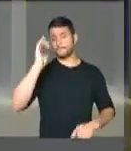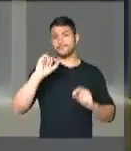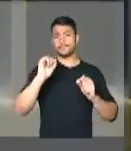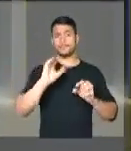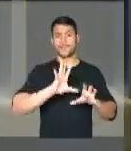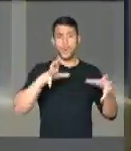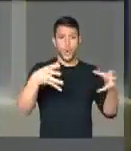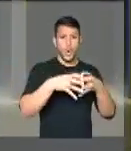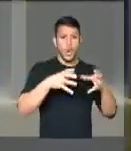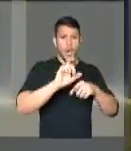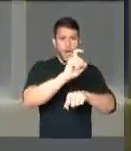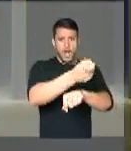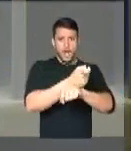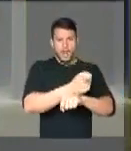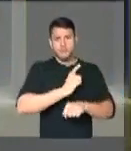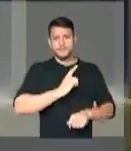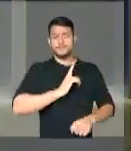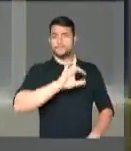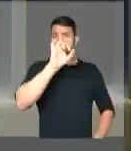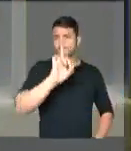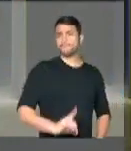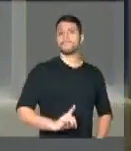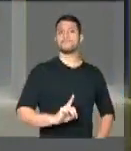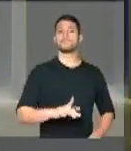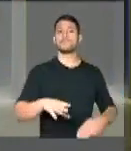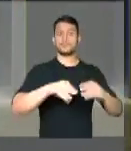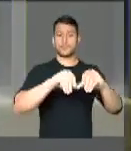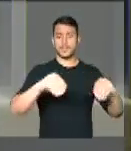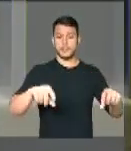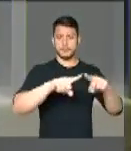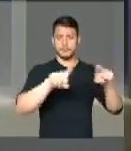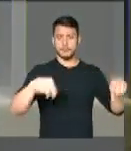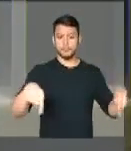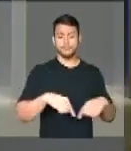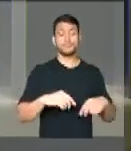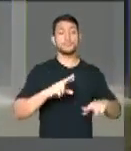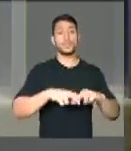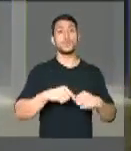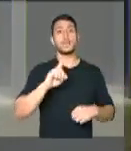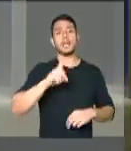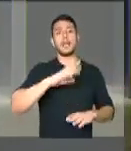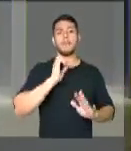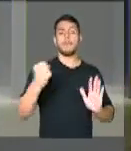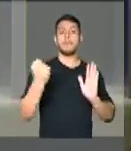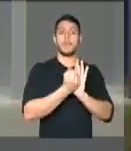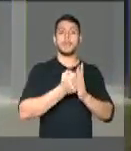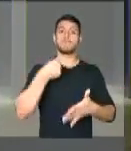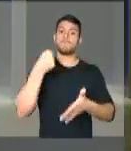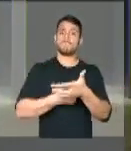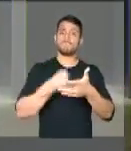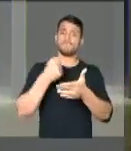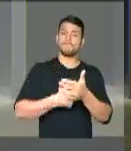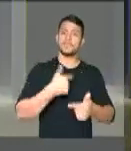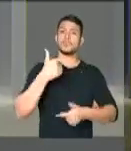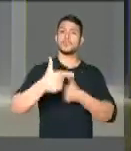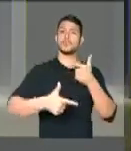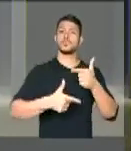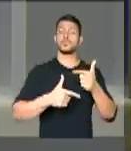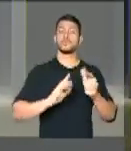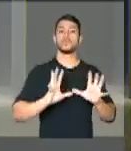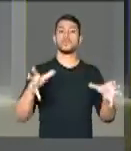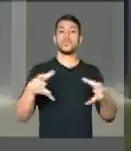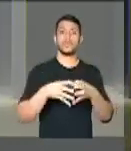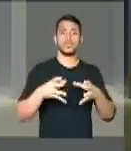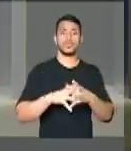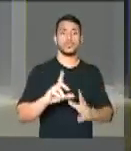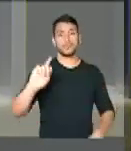comunidades quilombolas, que é uma marca muito forte e indelével da luta que foi a luta do povo negro contra a